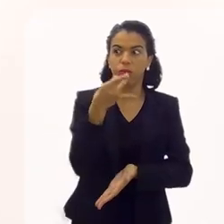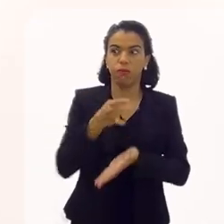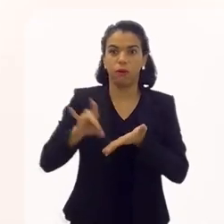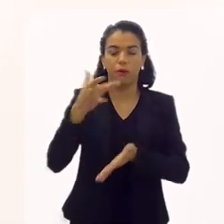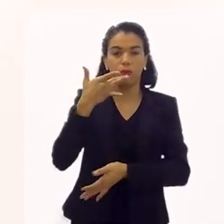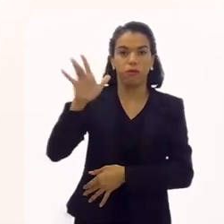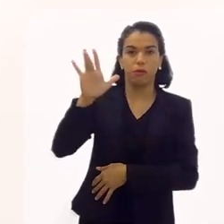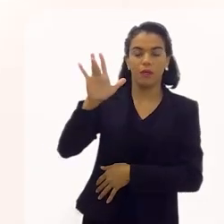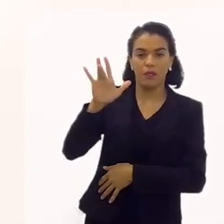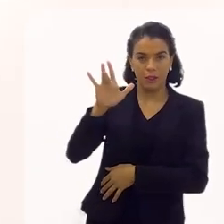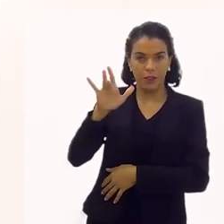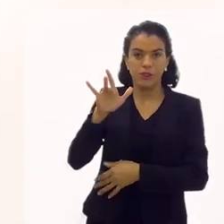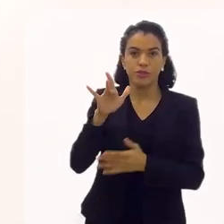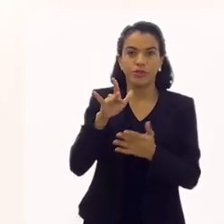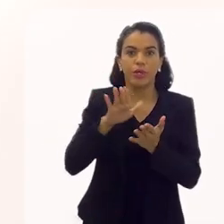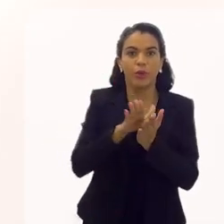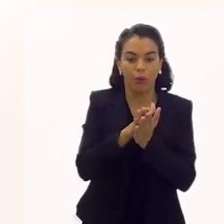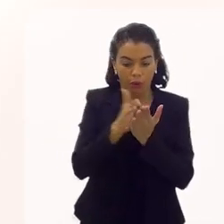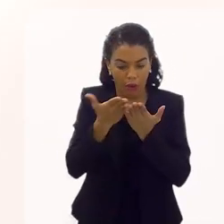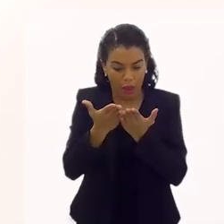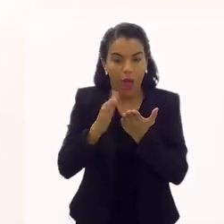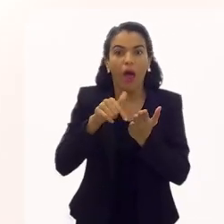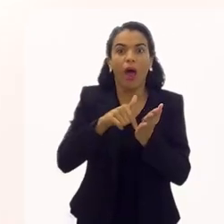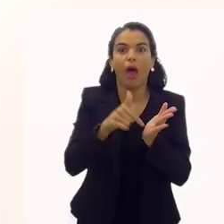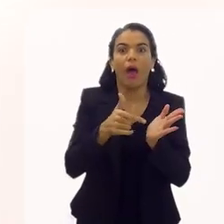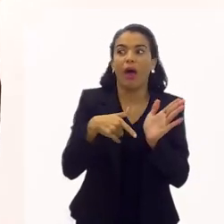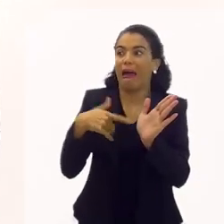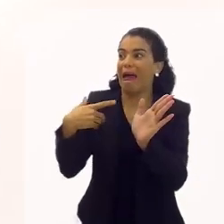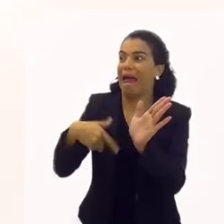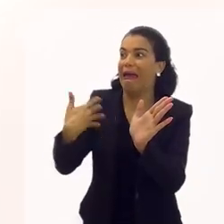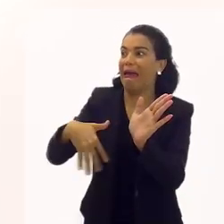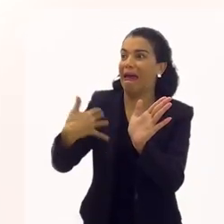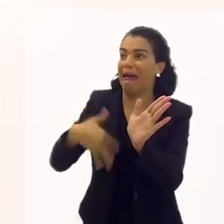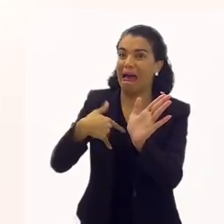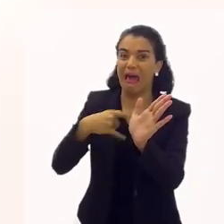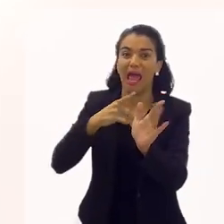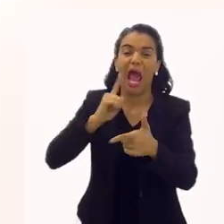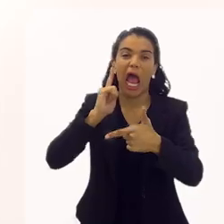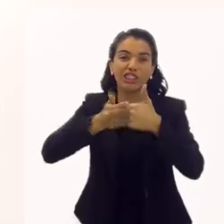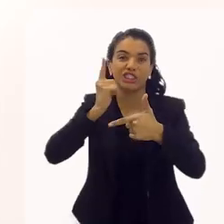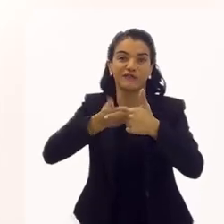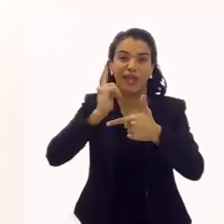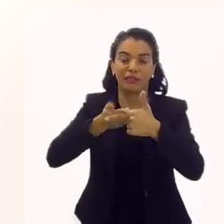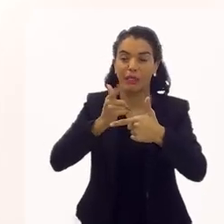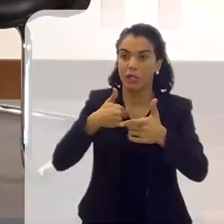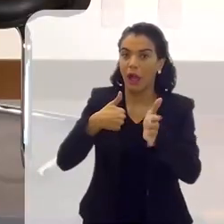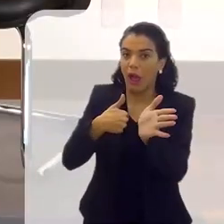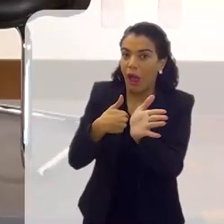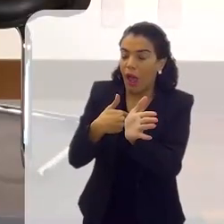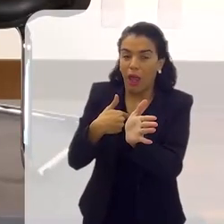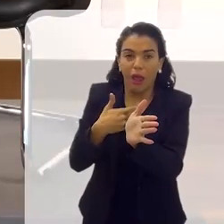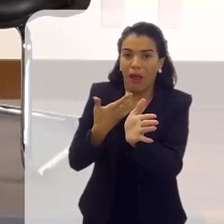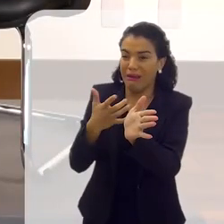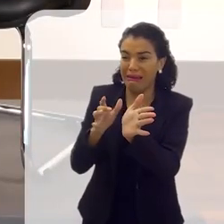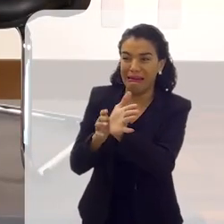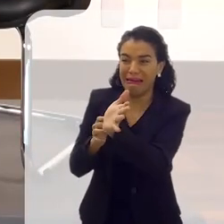pavor de um bilhete para a escola. Gente, quando falavam que ia mandar bilhete para casa, você preferia morrer para